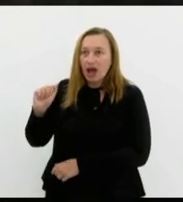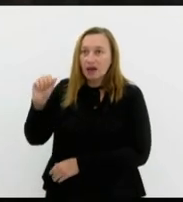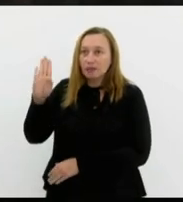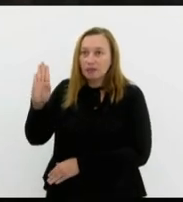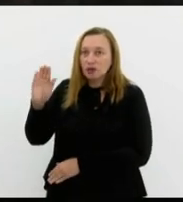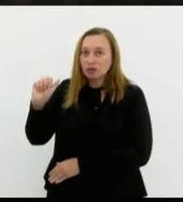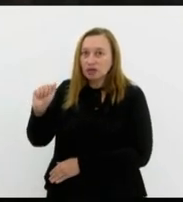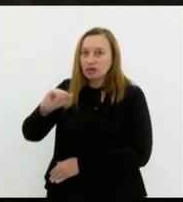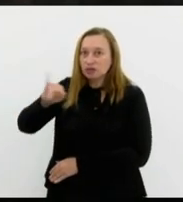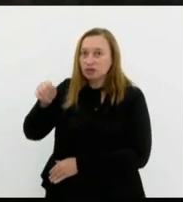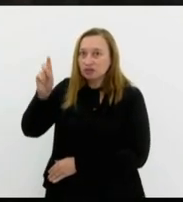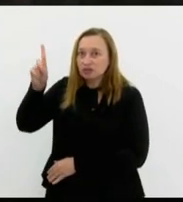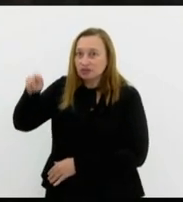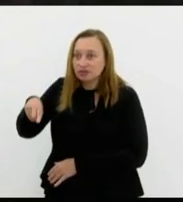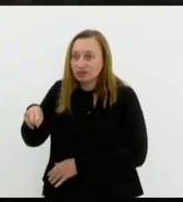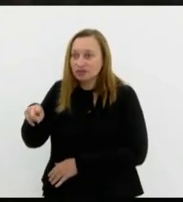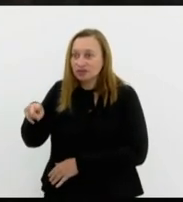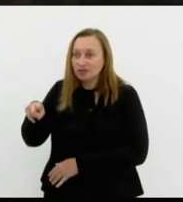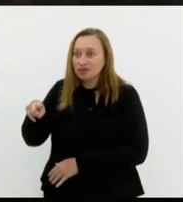pele humana,